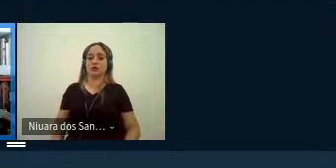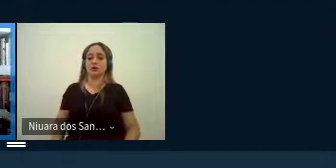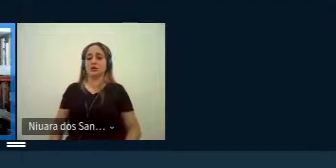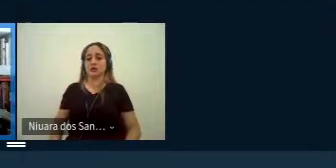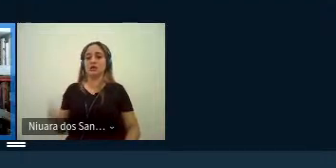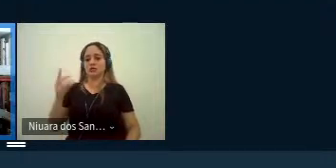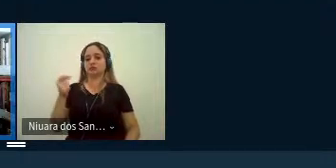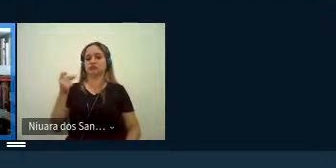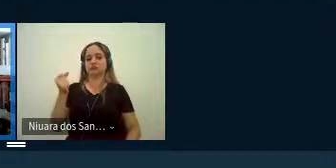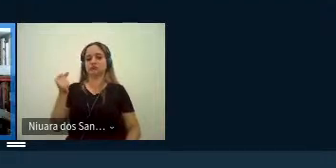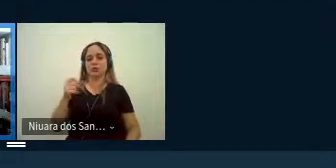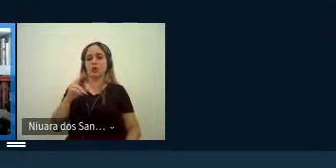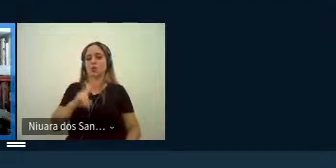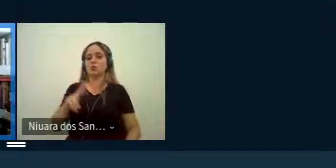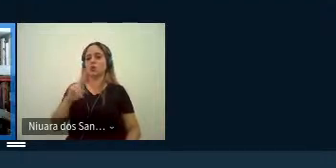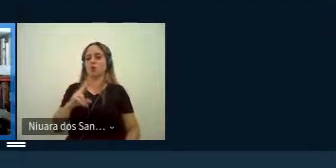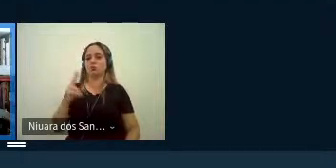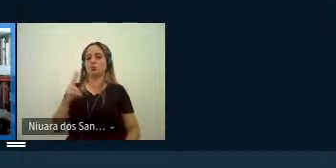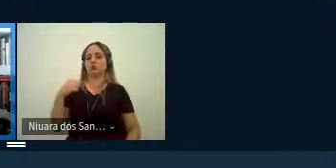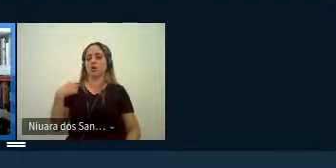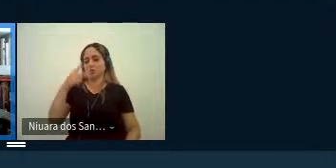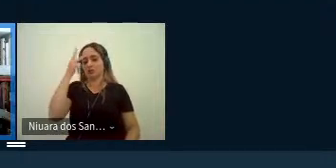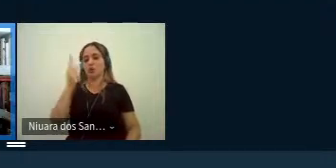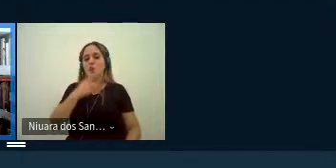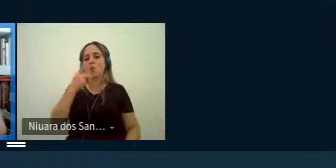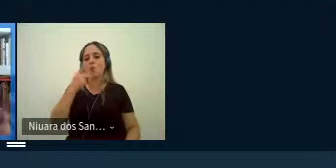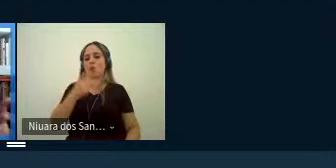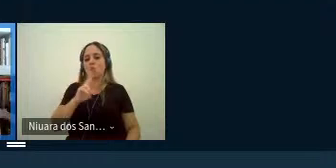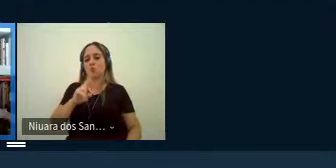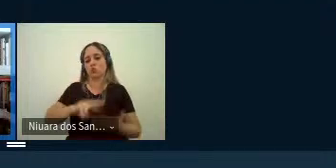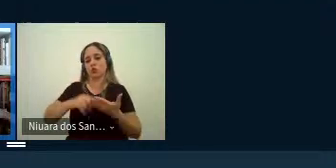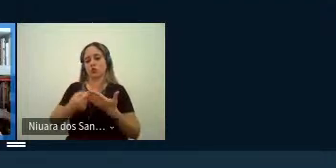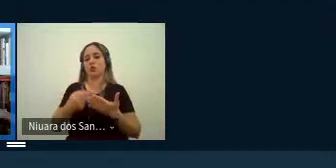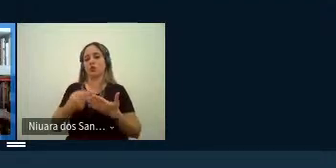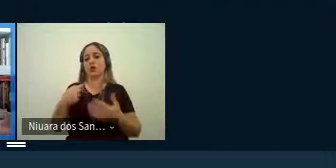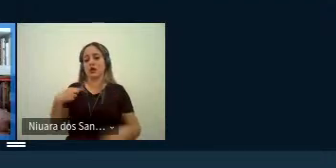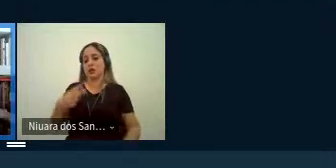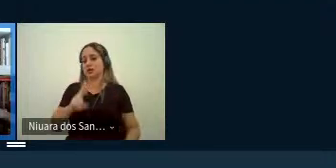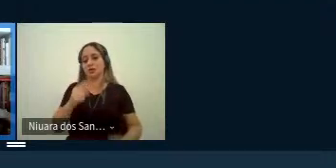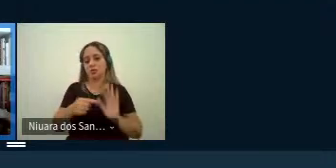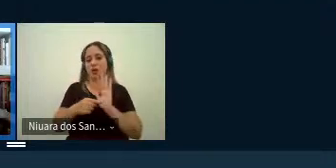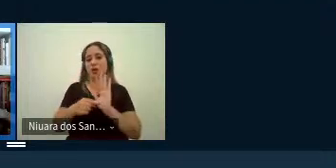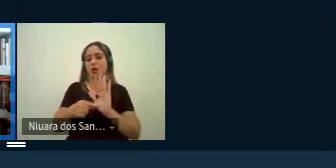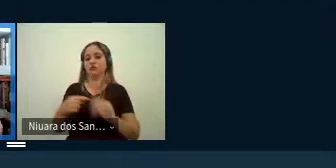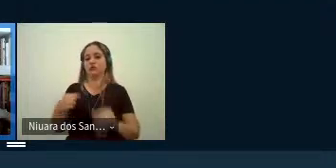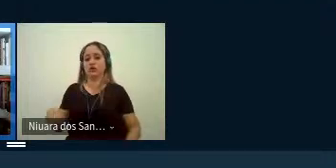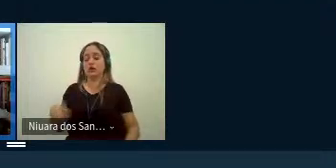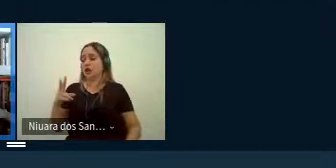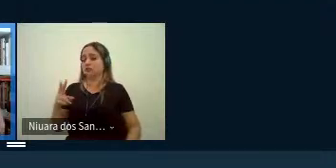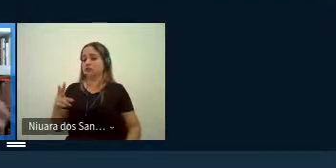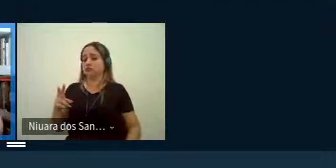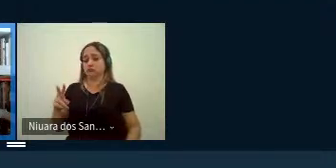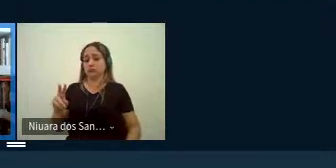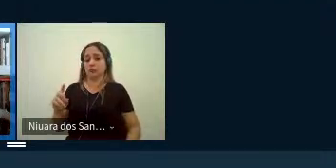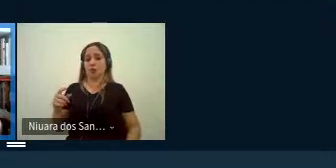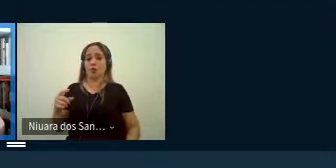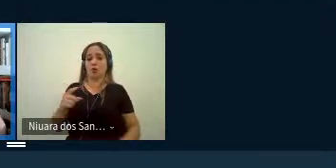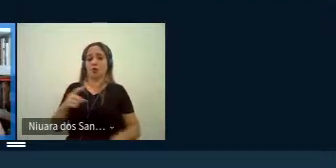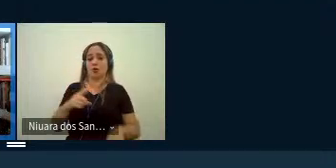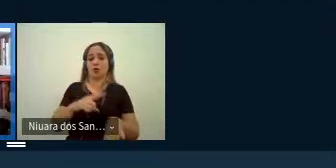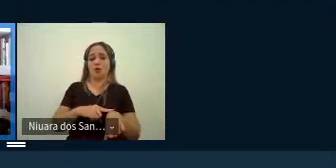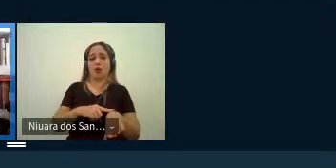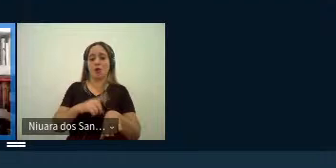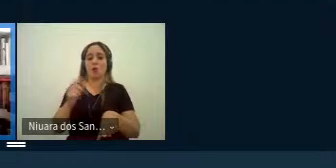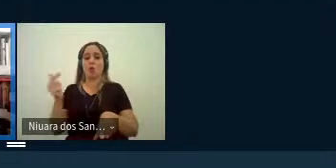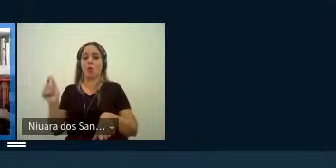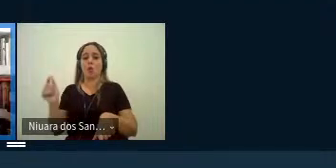muito tempo aí nos discursos sobre tradução e que sempre aparece né de uma hora uma hora ou outra ela